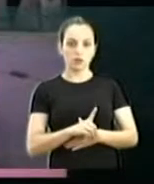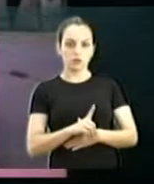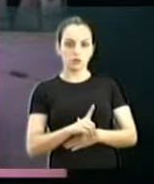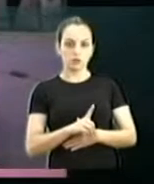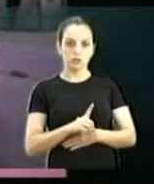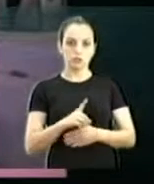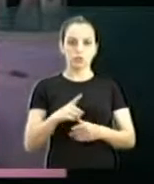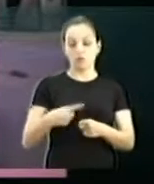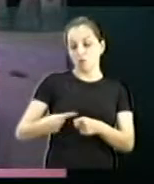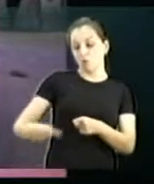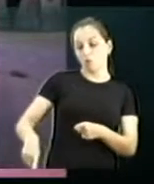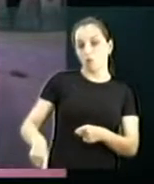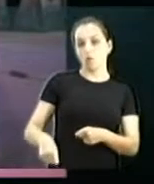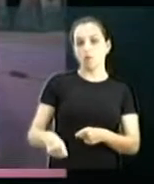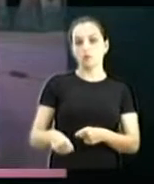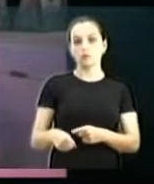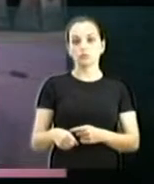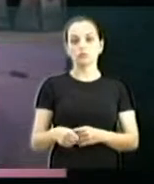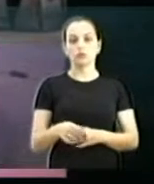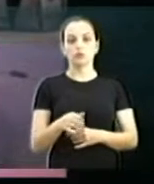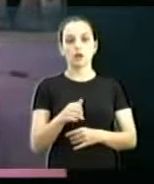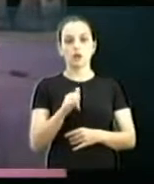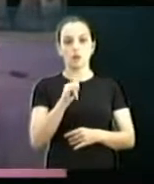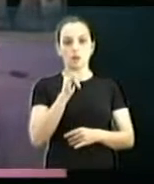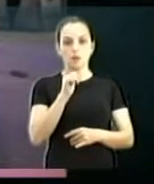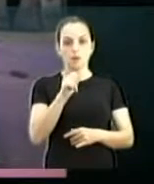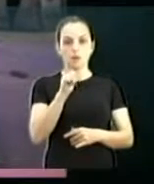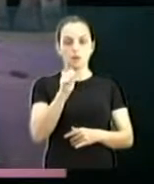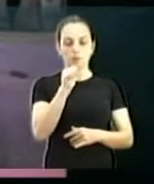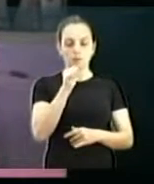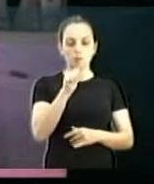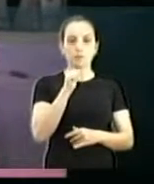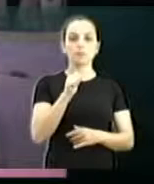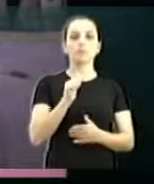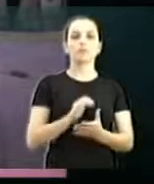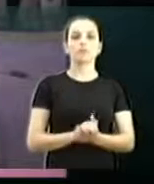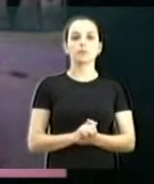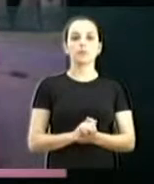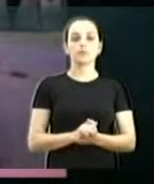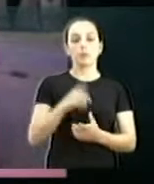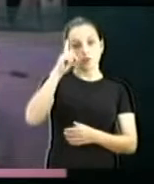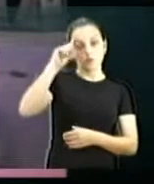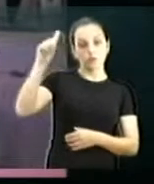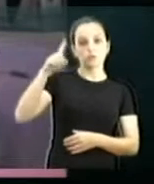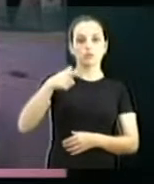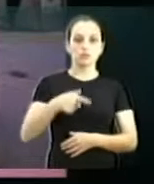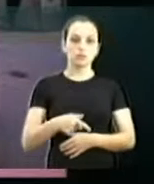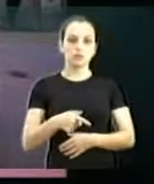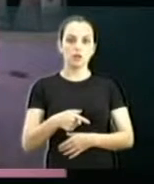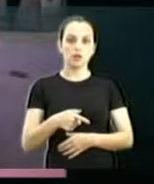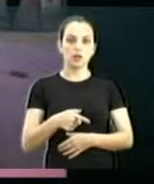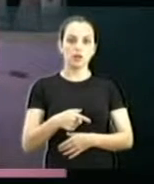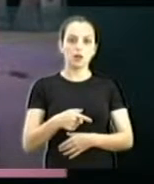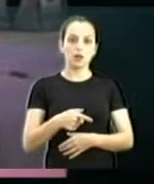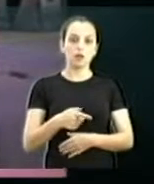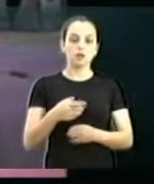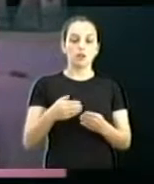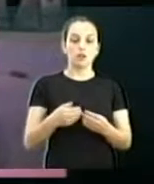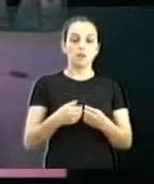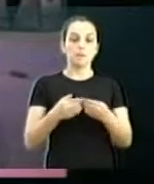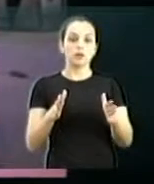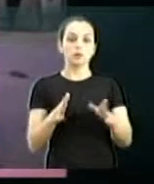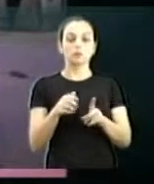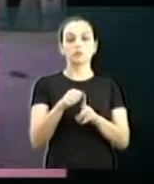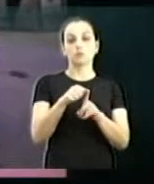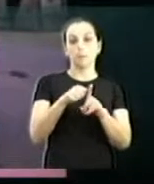Próximo. Dia 7, comparecemos na nacionalidade de abertura das comemorações do dia do mês da mulher, o dia da mulher